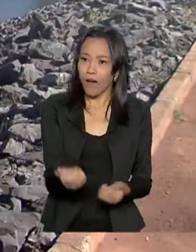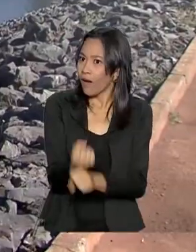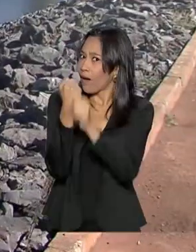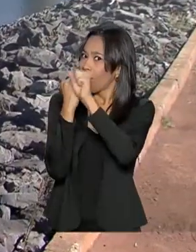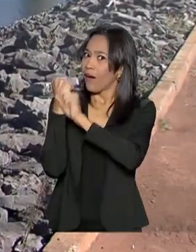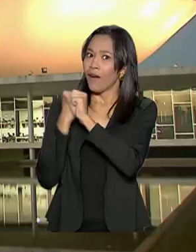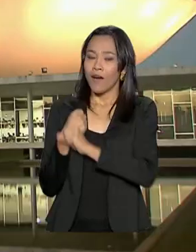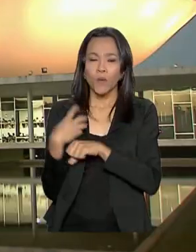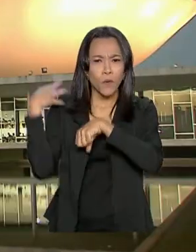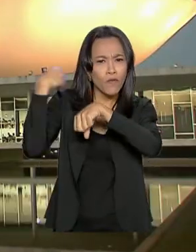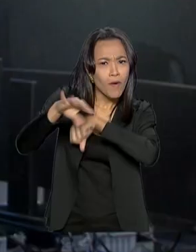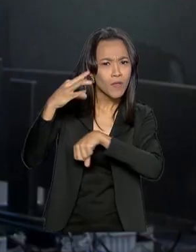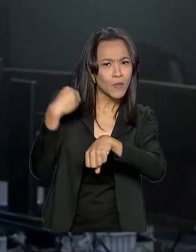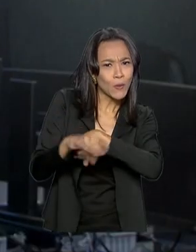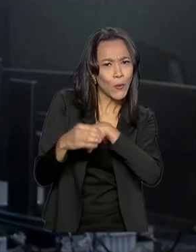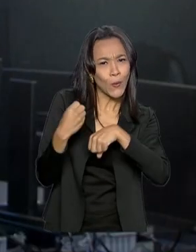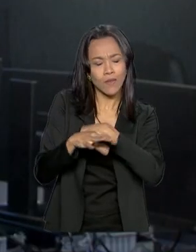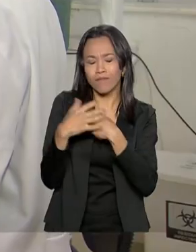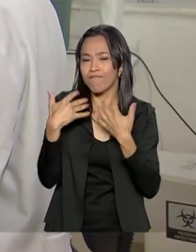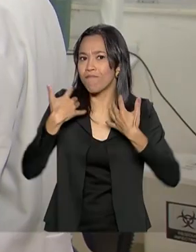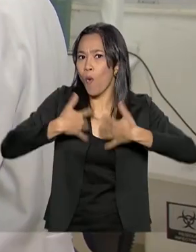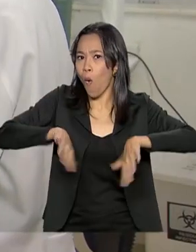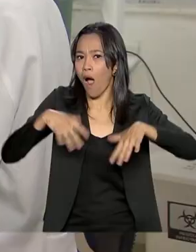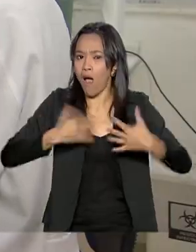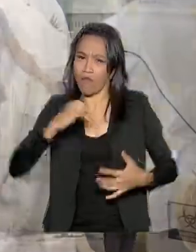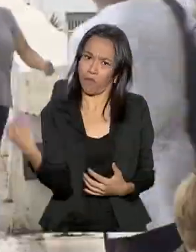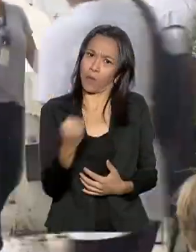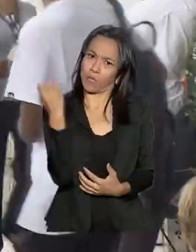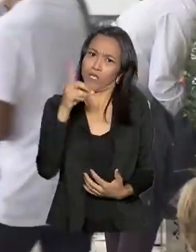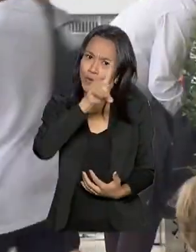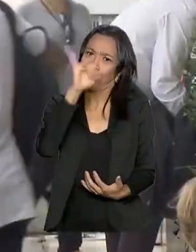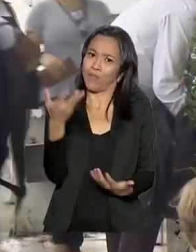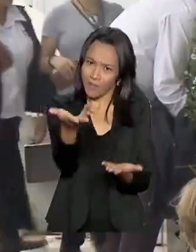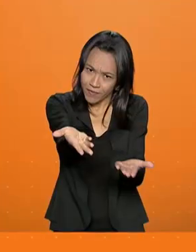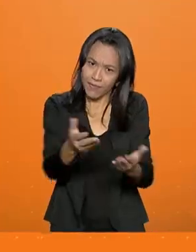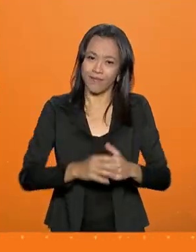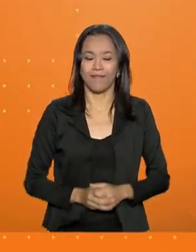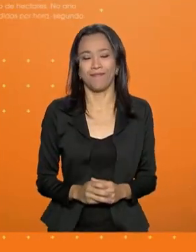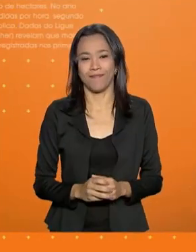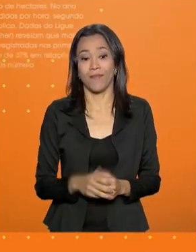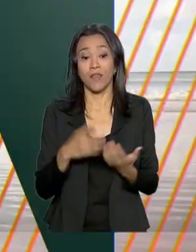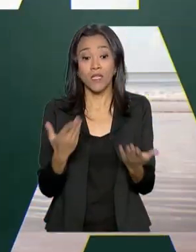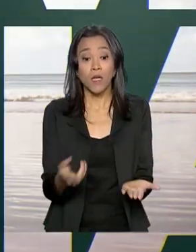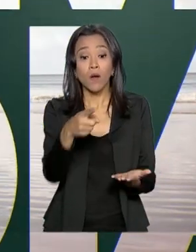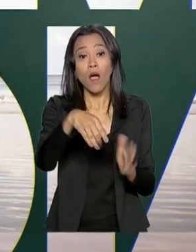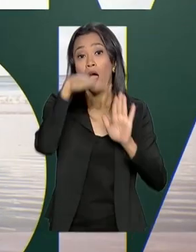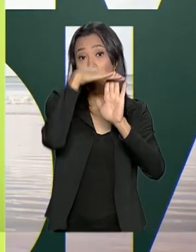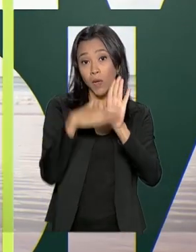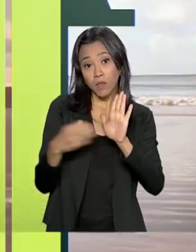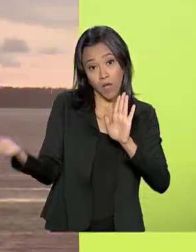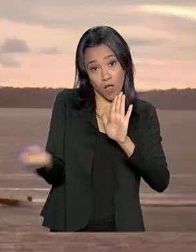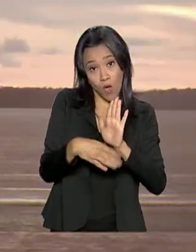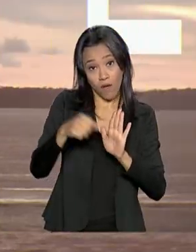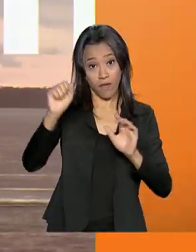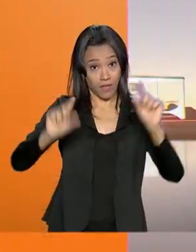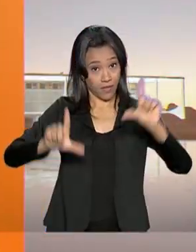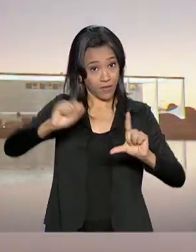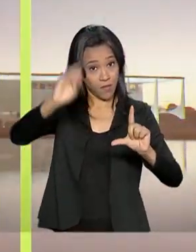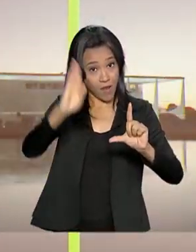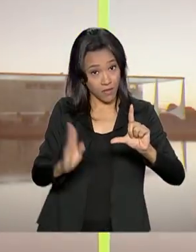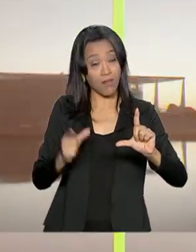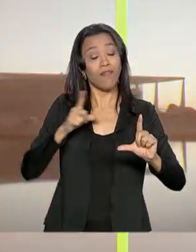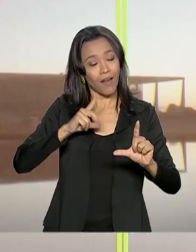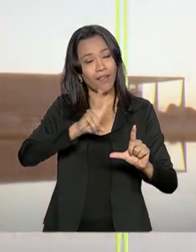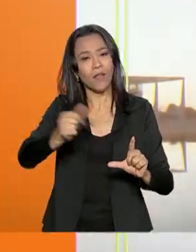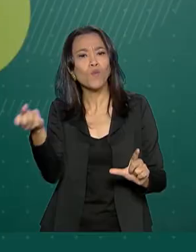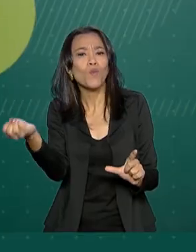anos traz as informações mais importantes do dia aos cidadãos. A programação da nova TV Brasil também vai